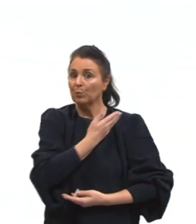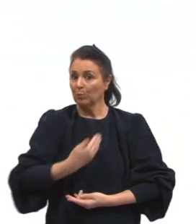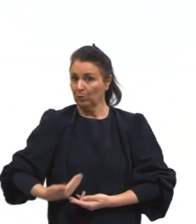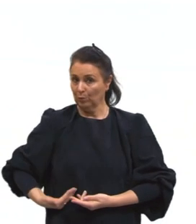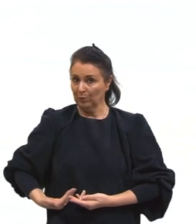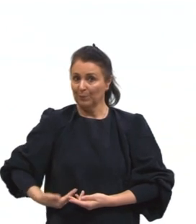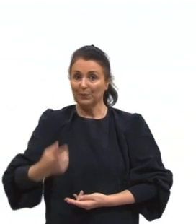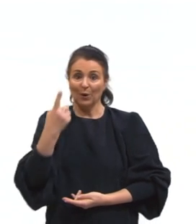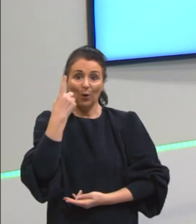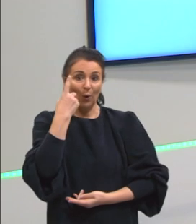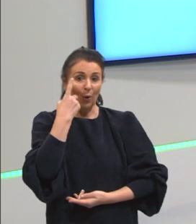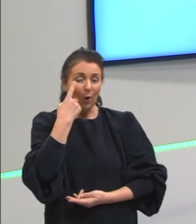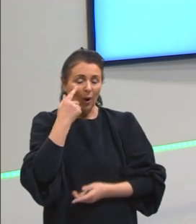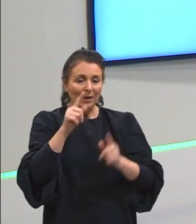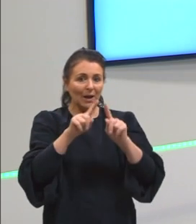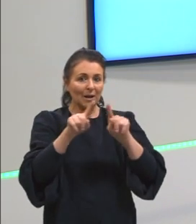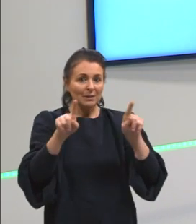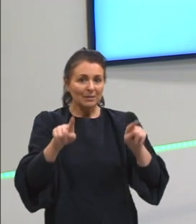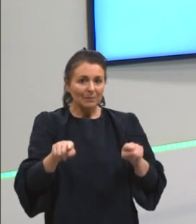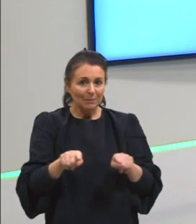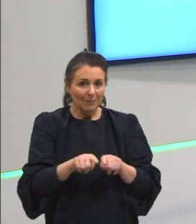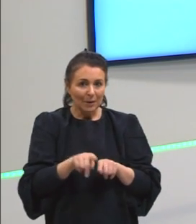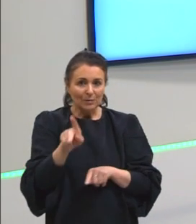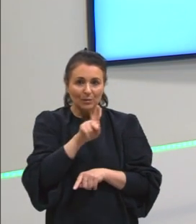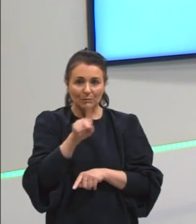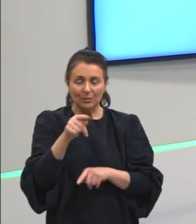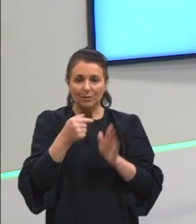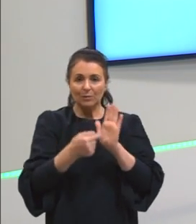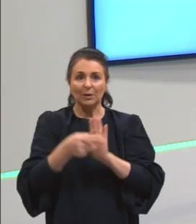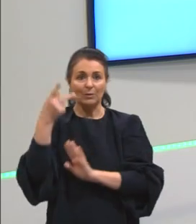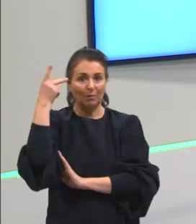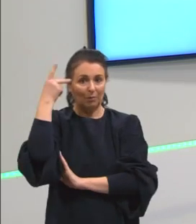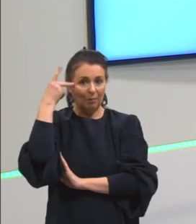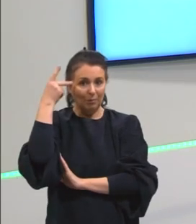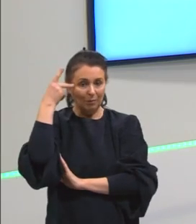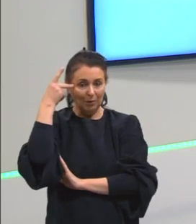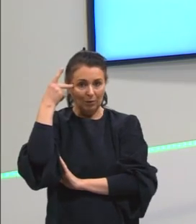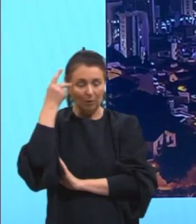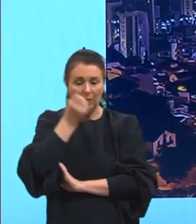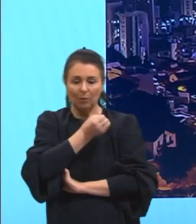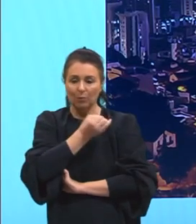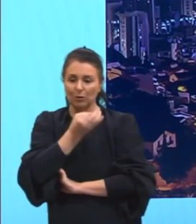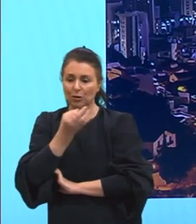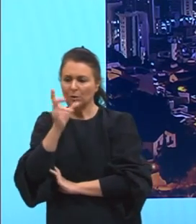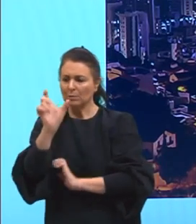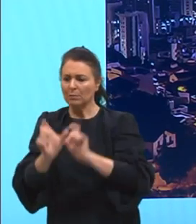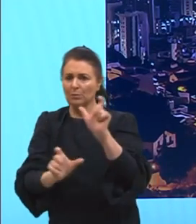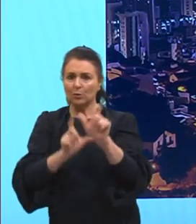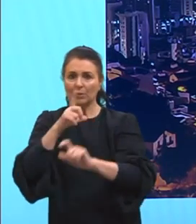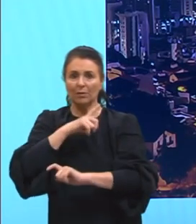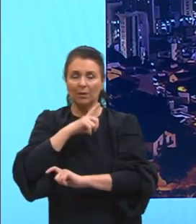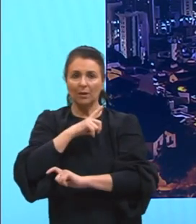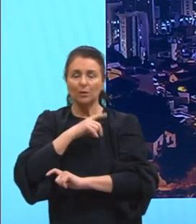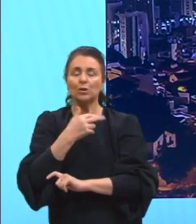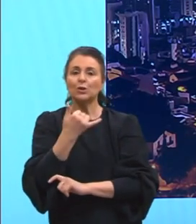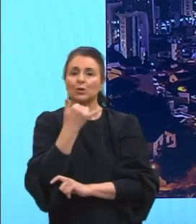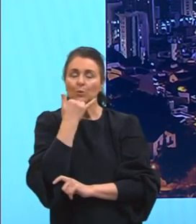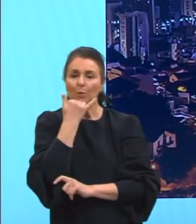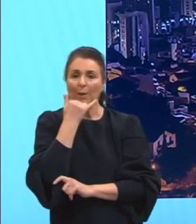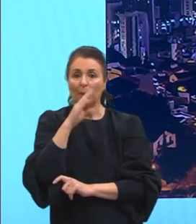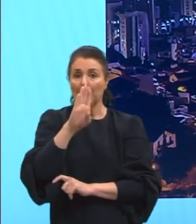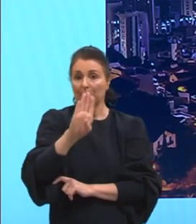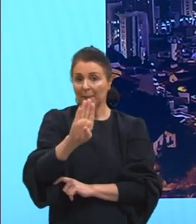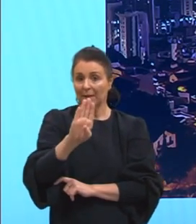vocês, né? Olha a quantidade disso aqui, São Paulo, né? Olha a quantidade de pessoas que nós temos aqui. Desculpa, aqui é Belo Horizonte, tá?